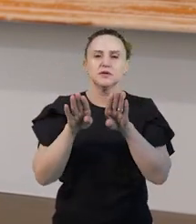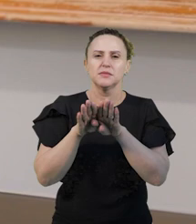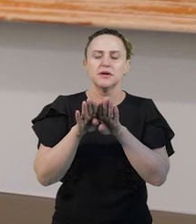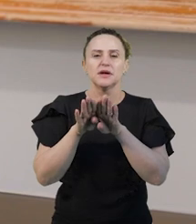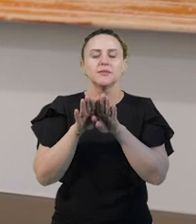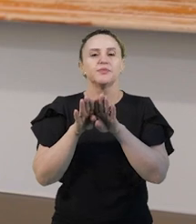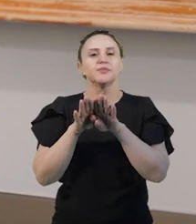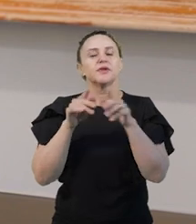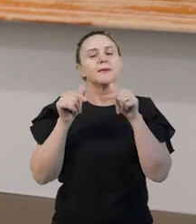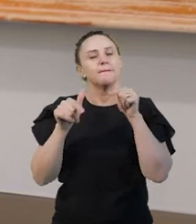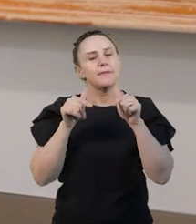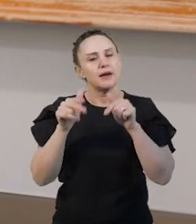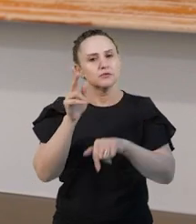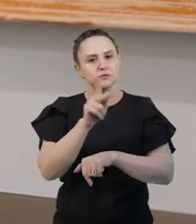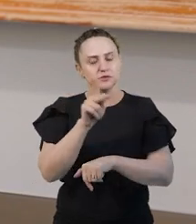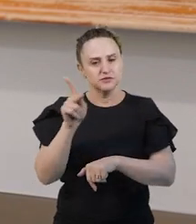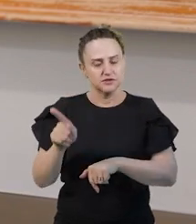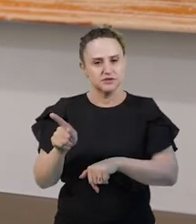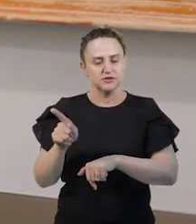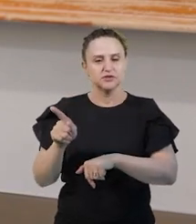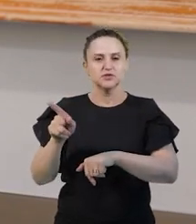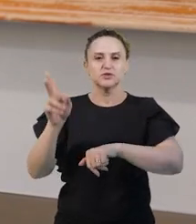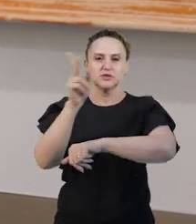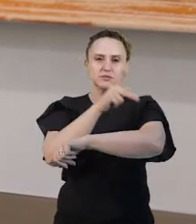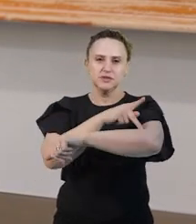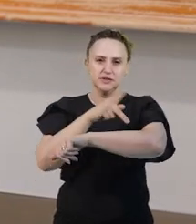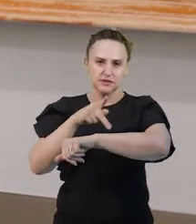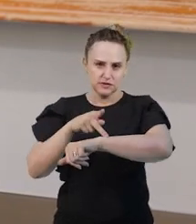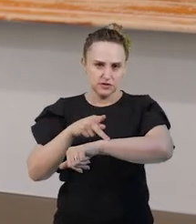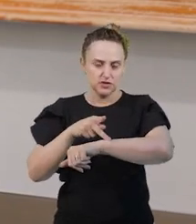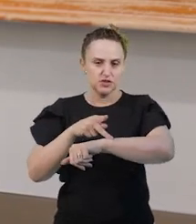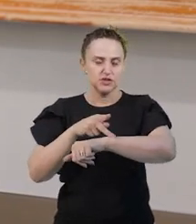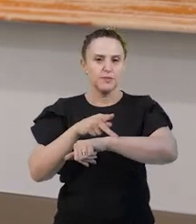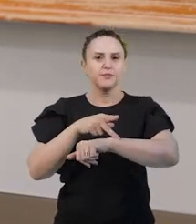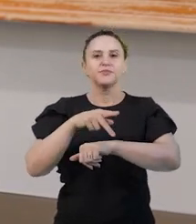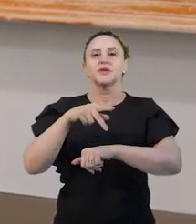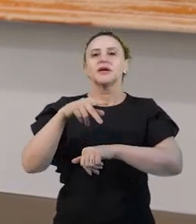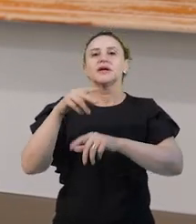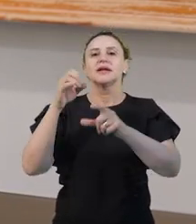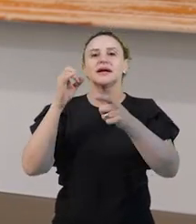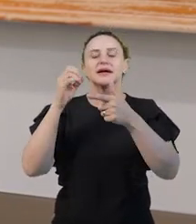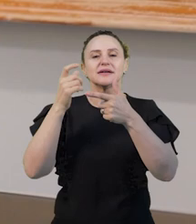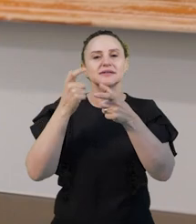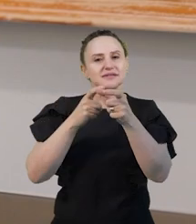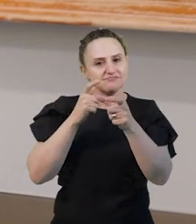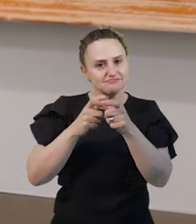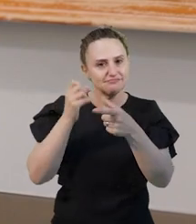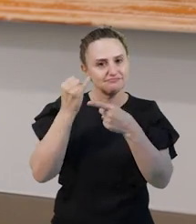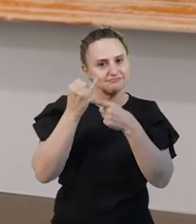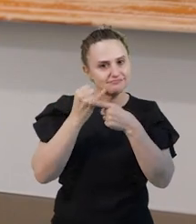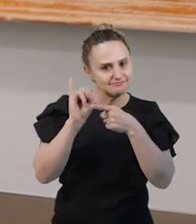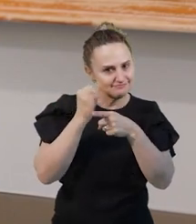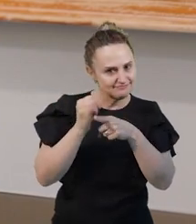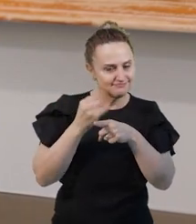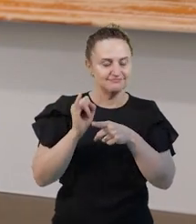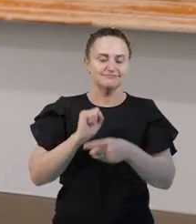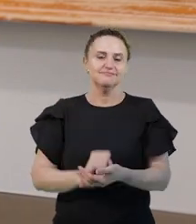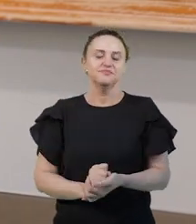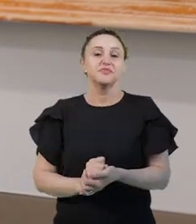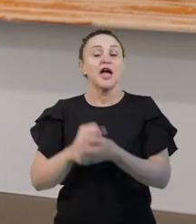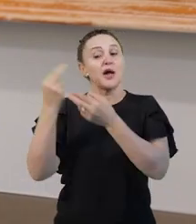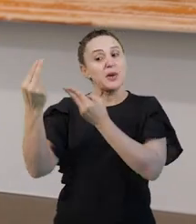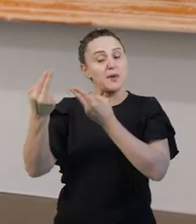pedagogia desde 2006 da Unicentro no campus de Irati, Paraná. Convido vocês a estarem